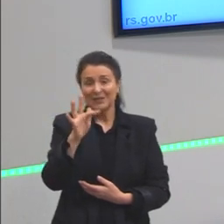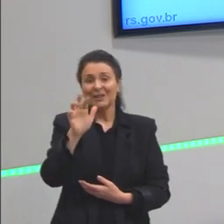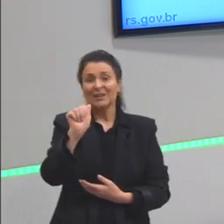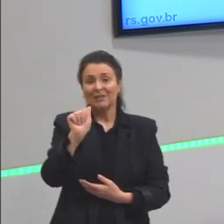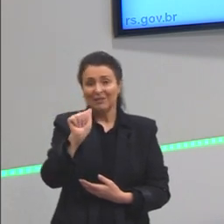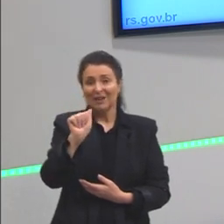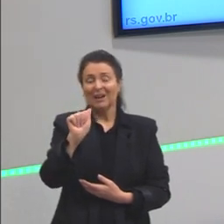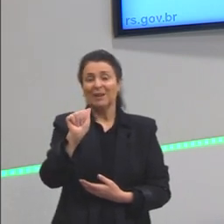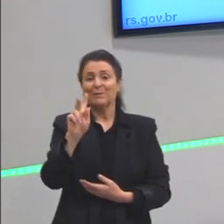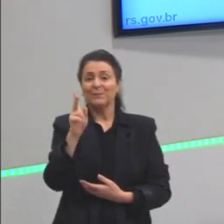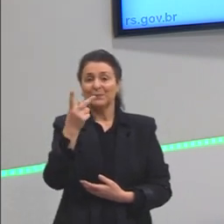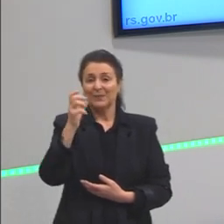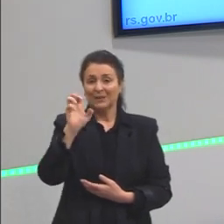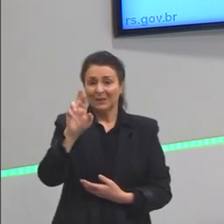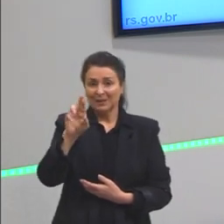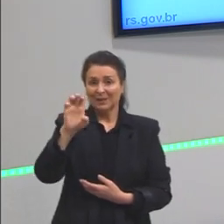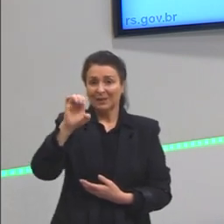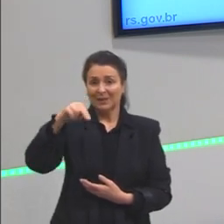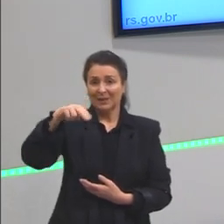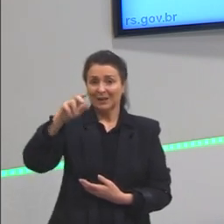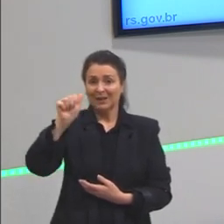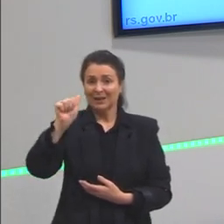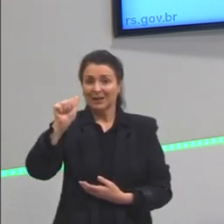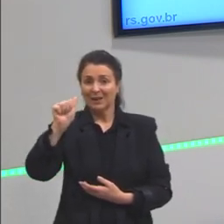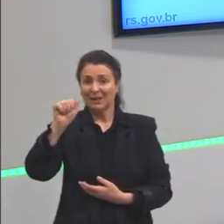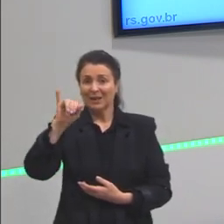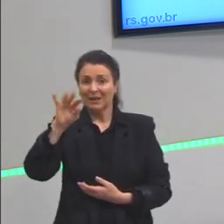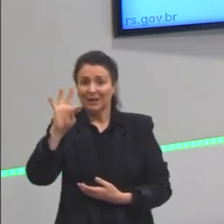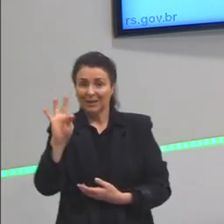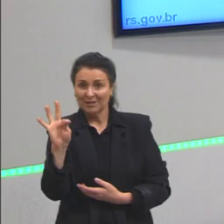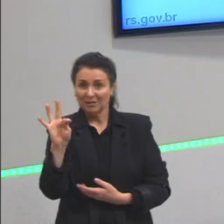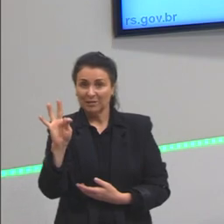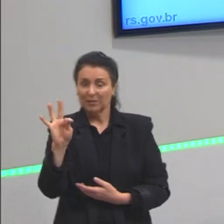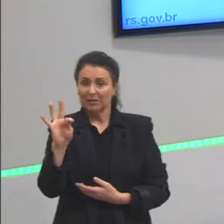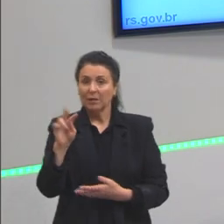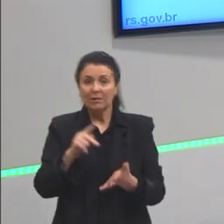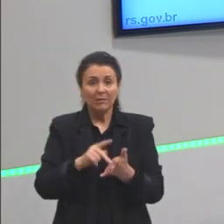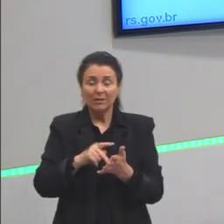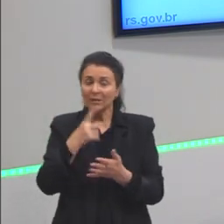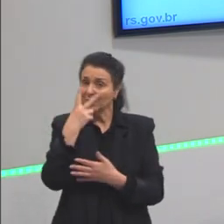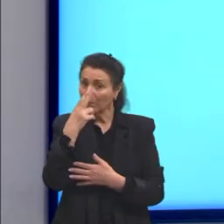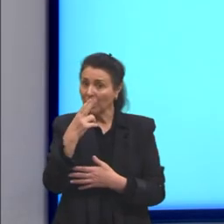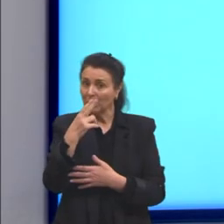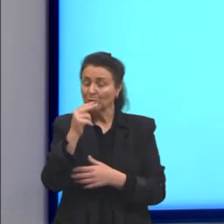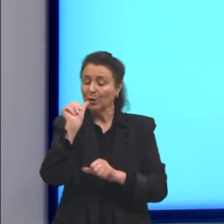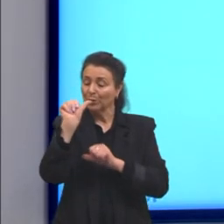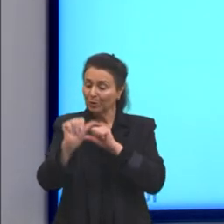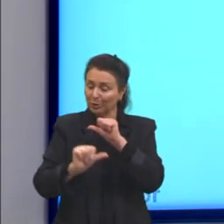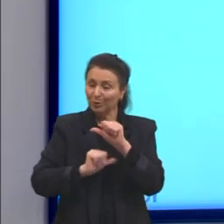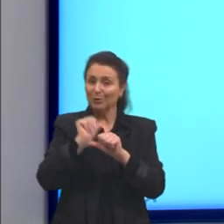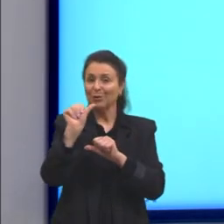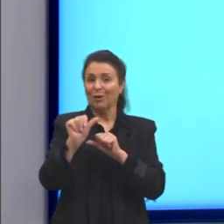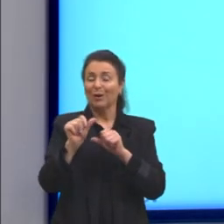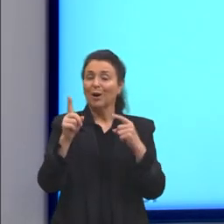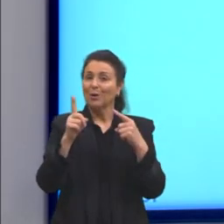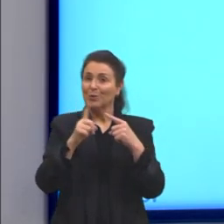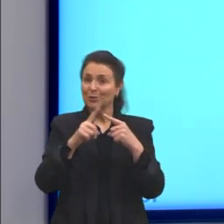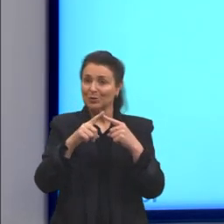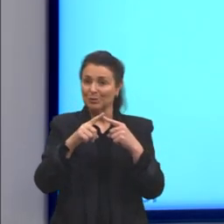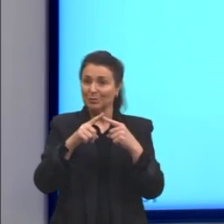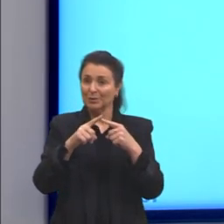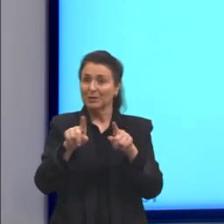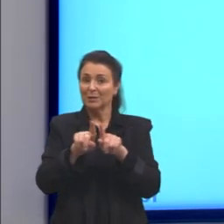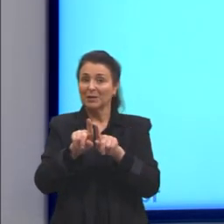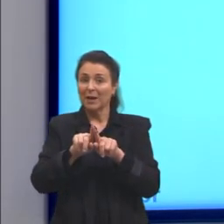Aparentam ser mais altas. Na verdade, é a mesma coisa. Aqui a gente tem a conversão dessa temperatura.